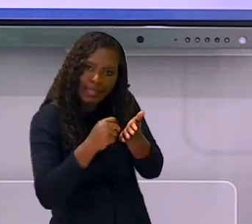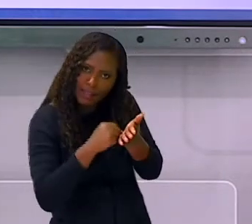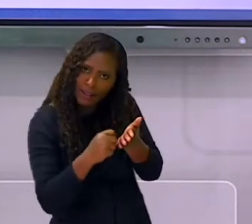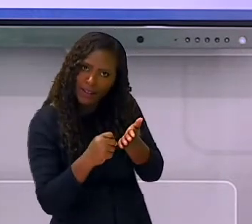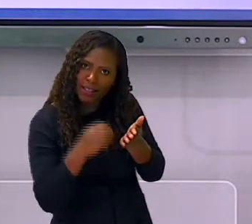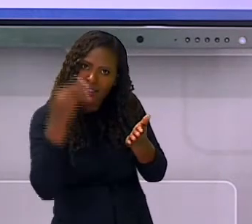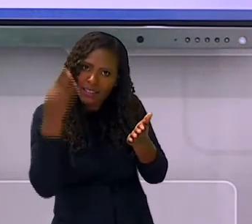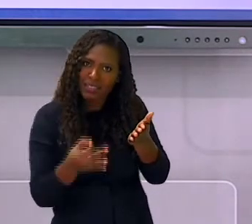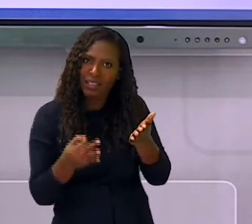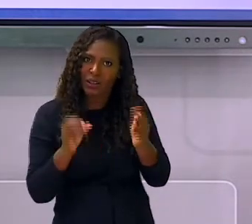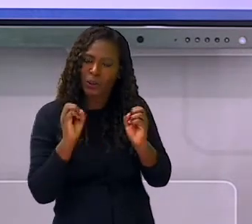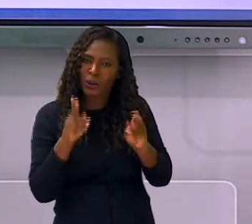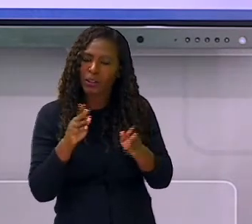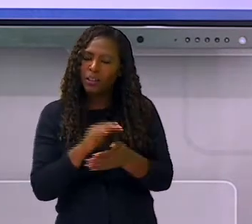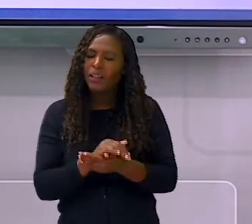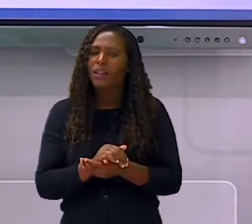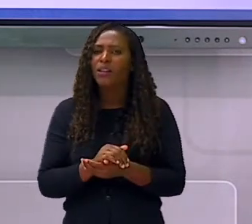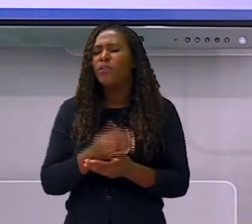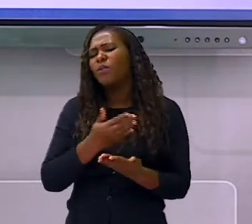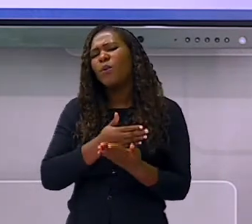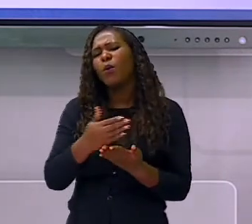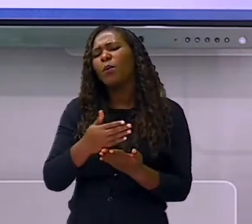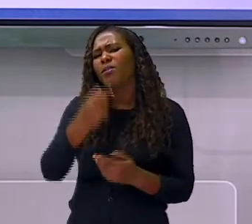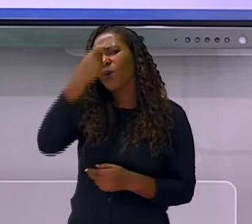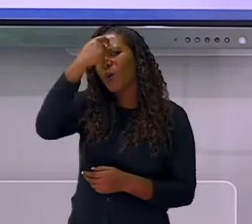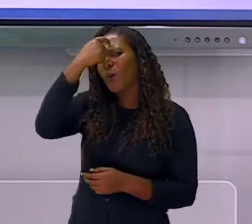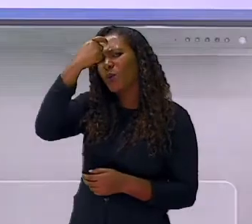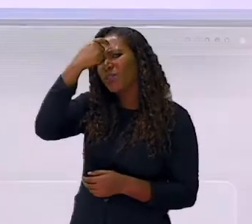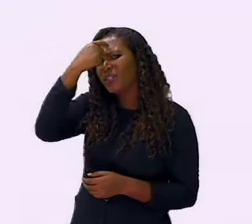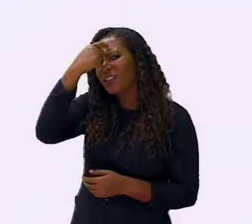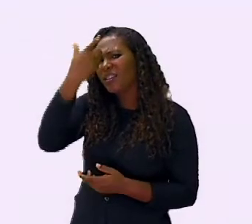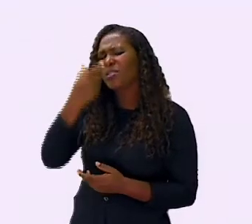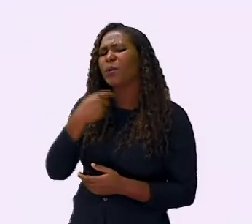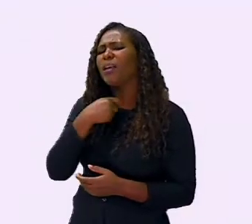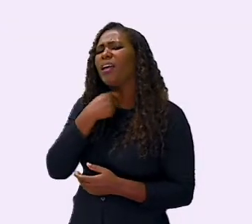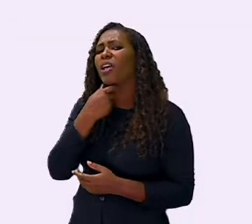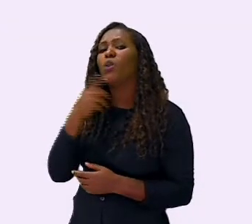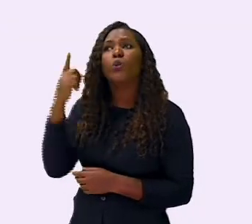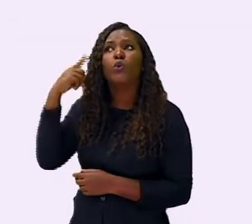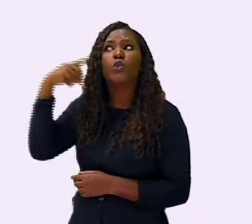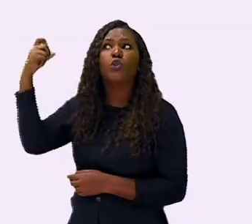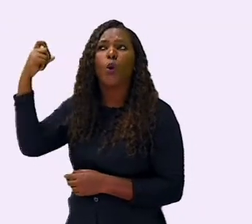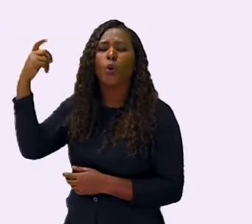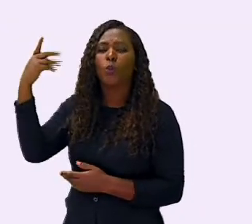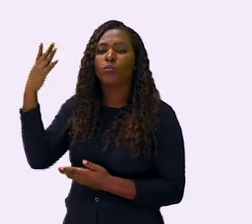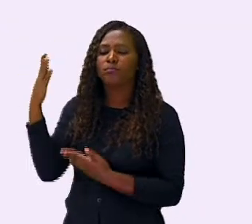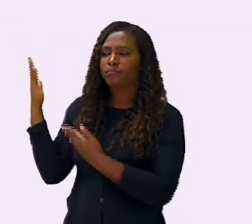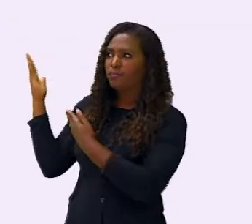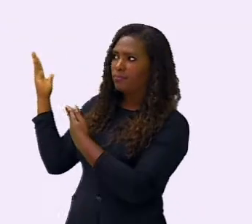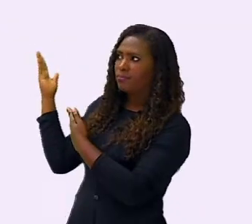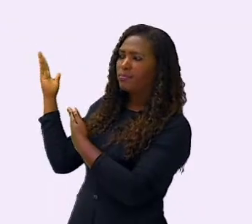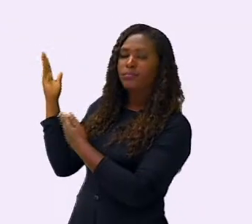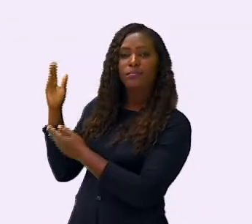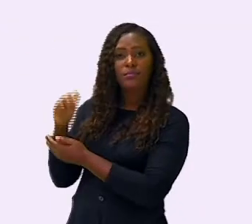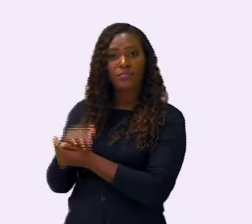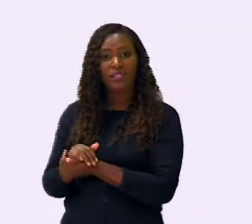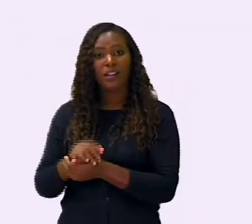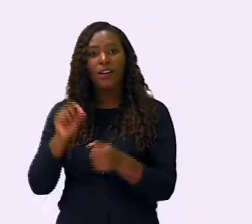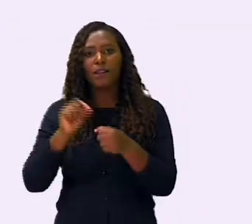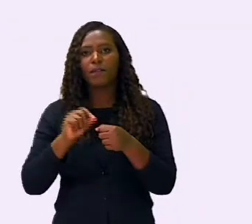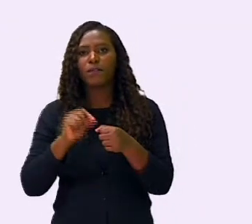a consciência fonêmica, que é a consciência pura ali do som. Faça com seu filho em atividades de identificar